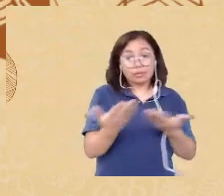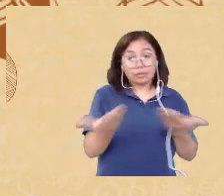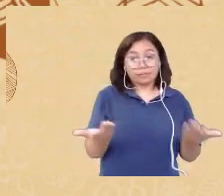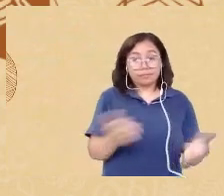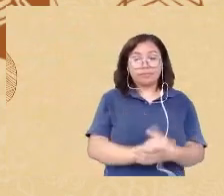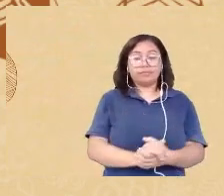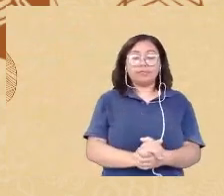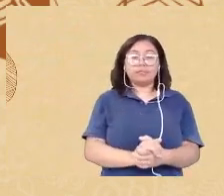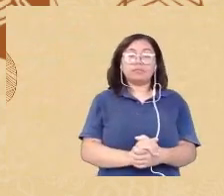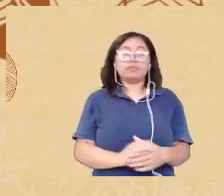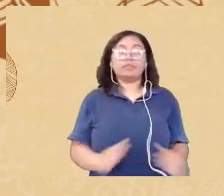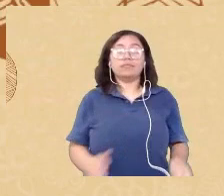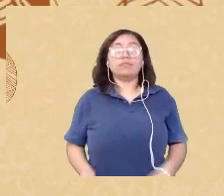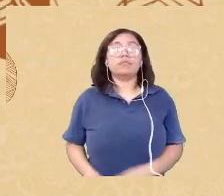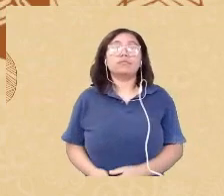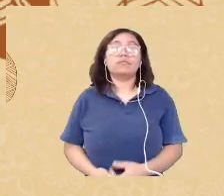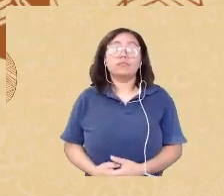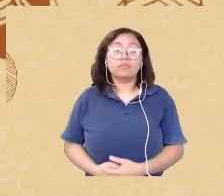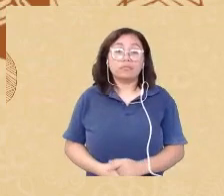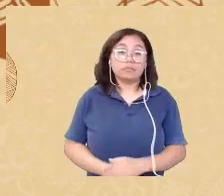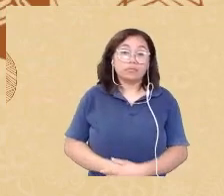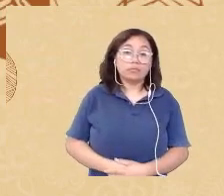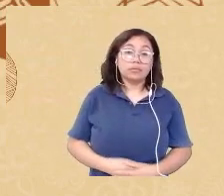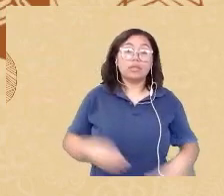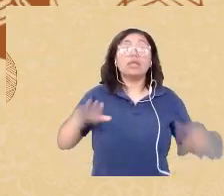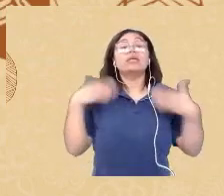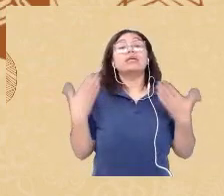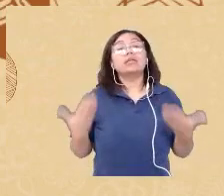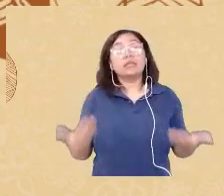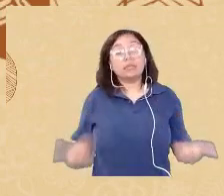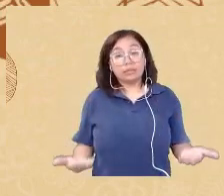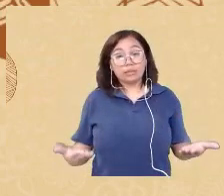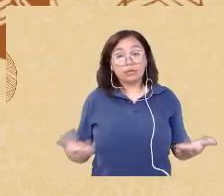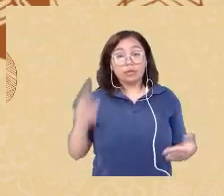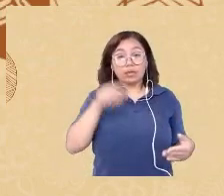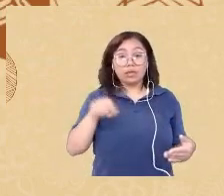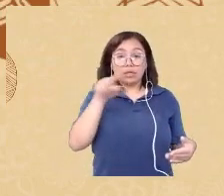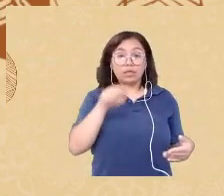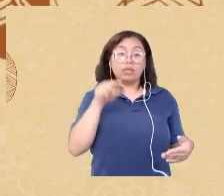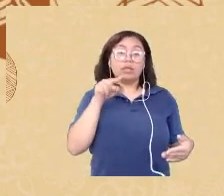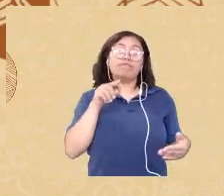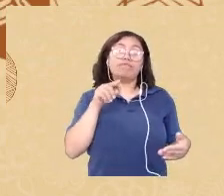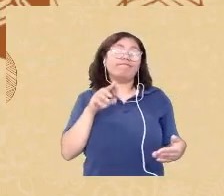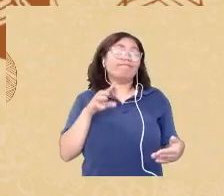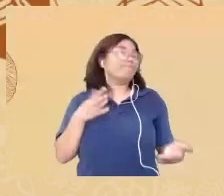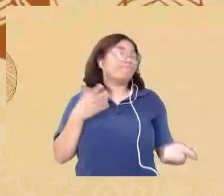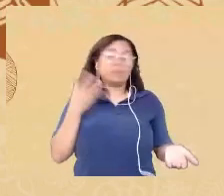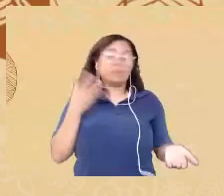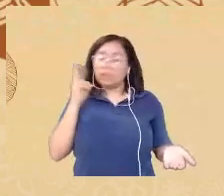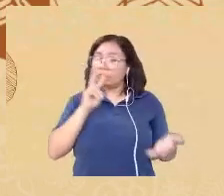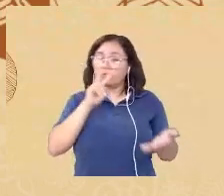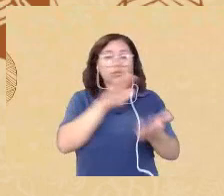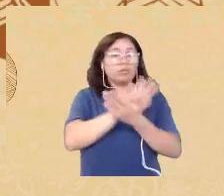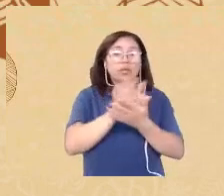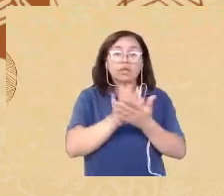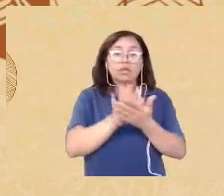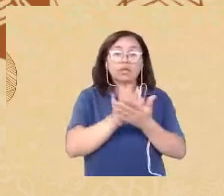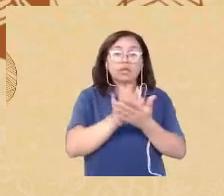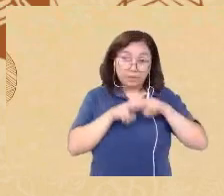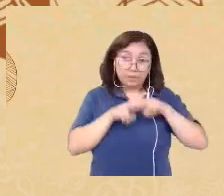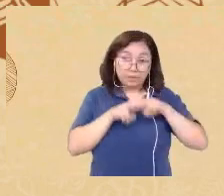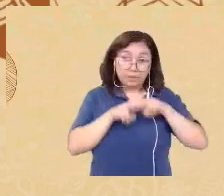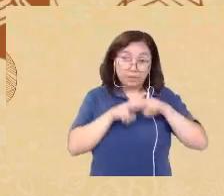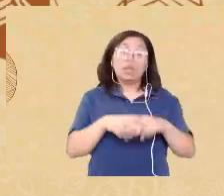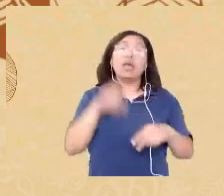o veículo de publicação que a gente analisou a gente não chegou a considerar esse aspecto eu anotei aqui vou dar continuidade como eu disse